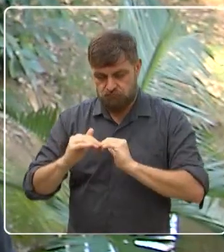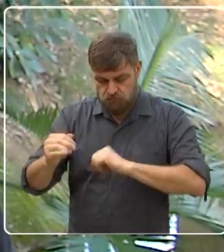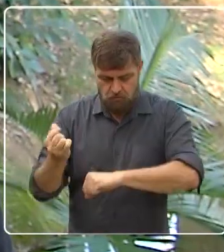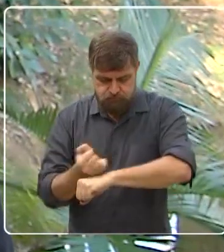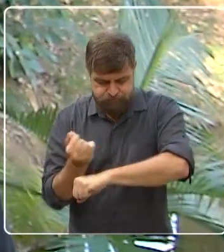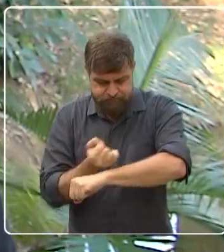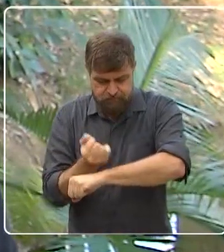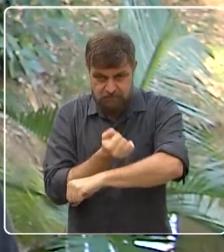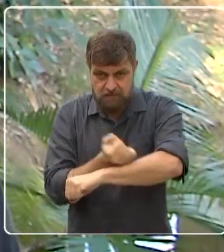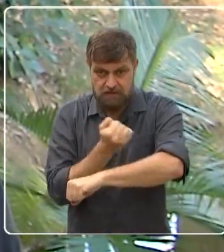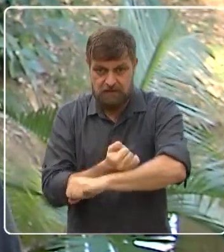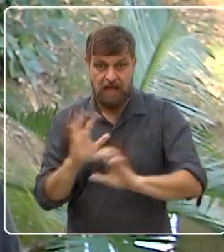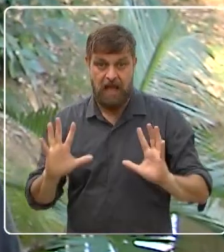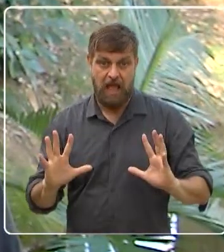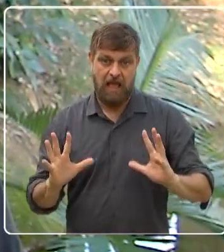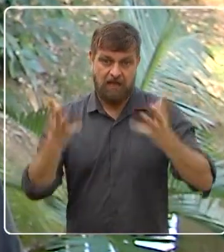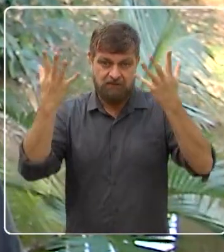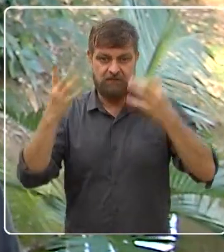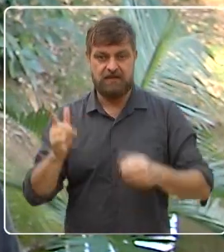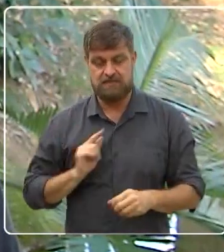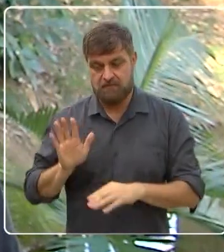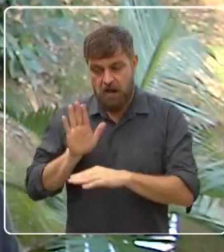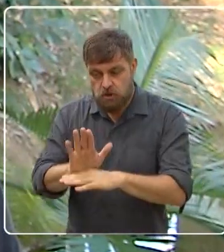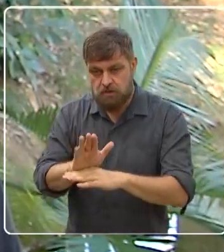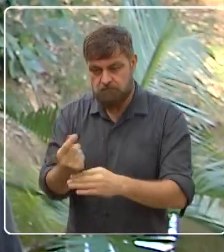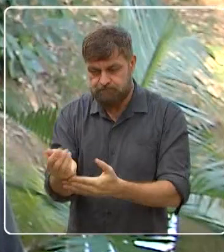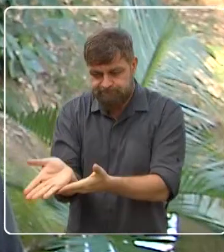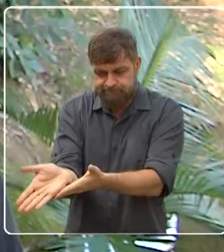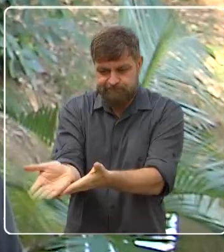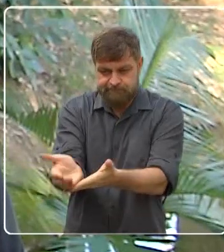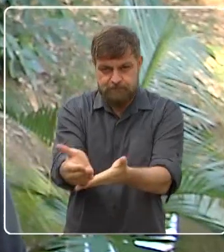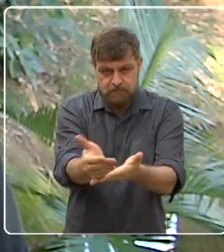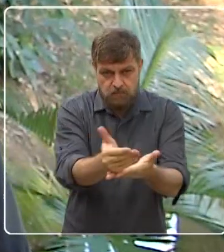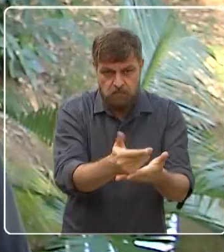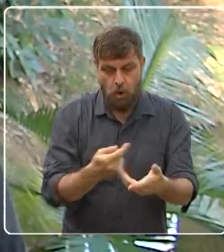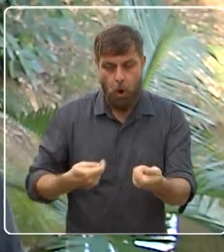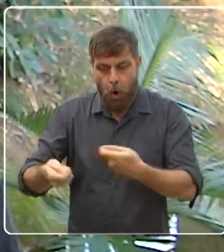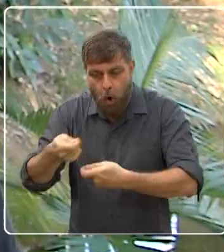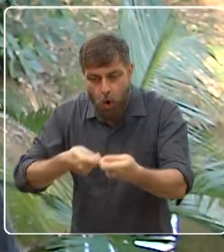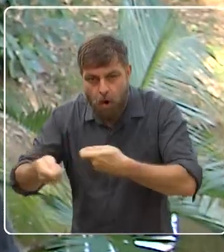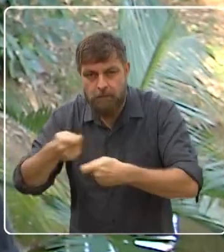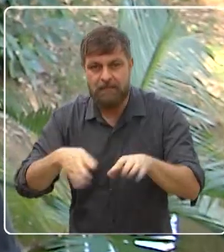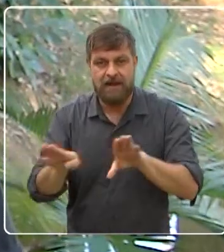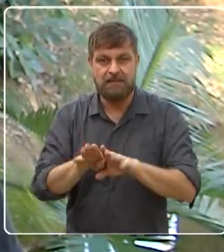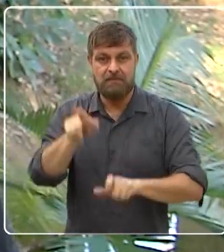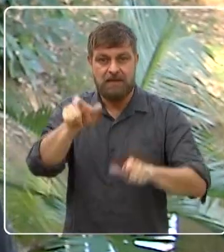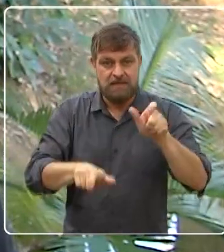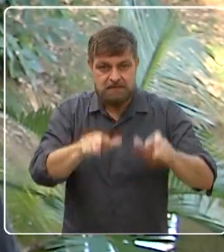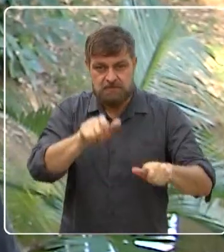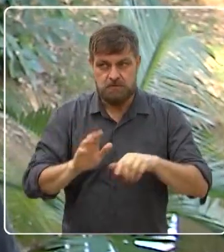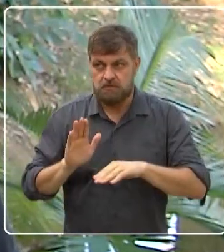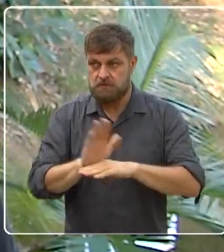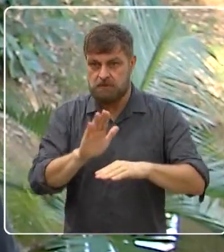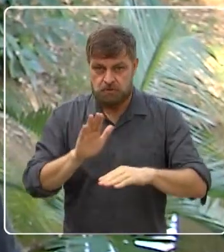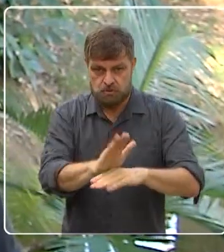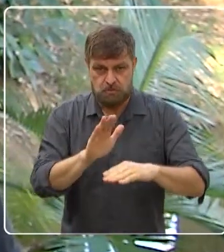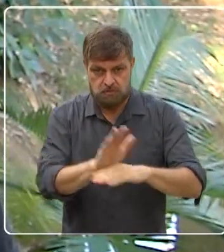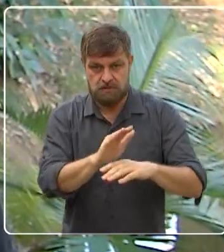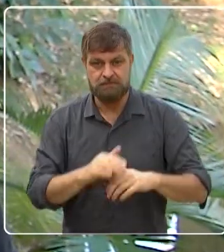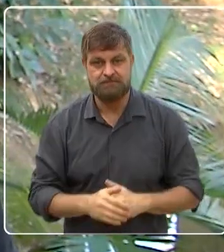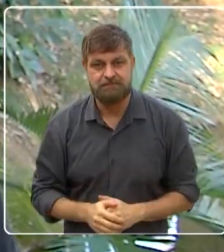é através de festas beneficentes com a ajuda dos comércios, com a ajuda de moradores, com a ajuda de empresas.